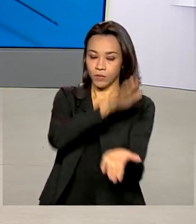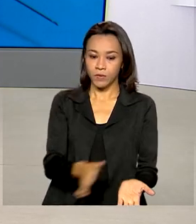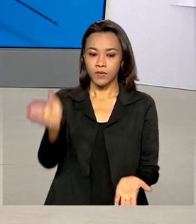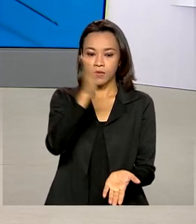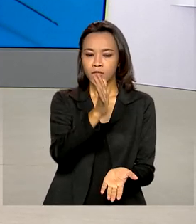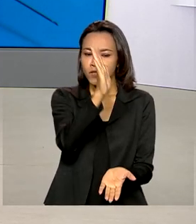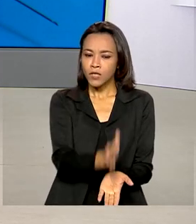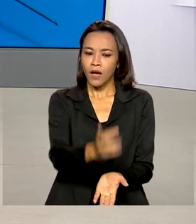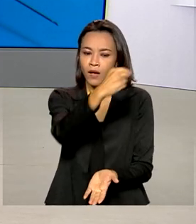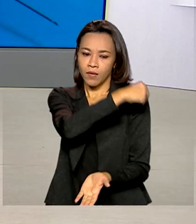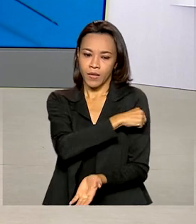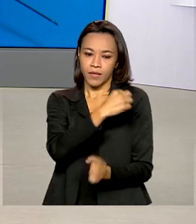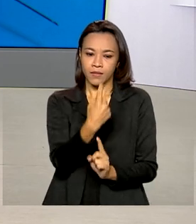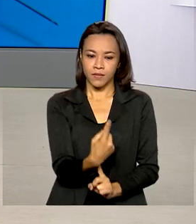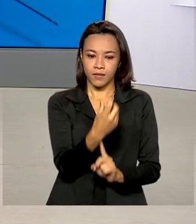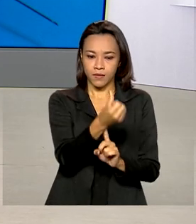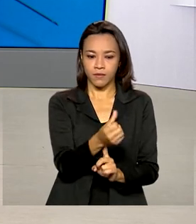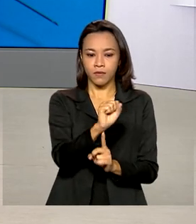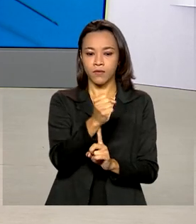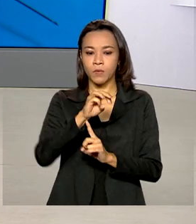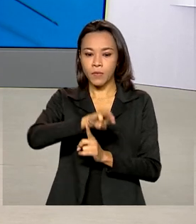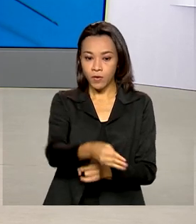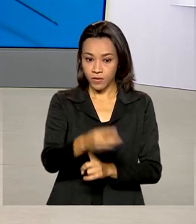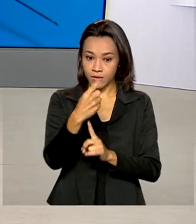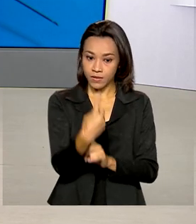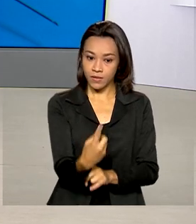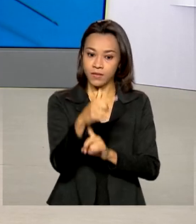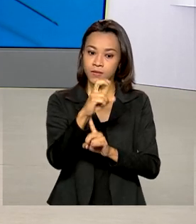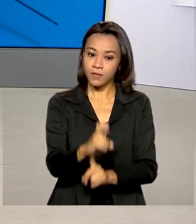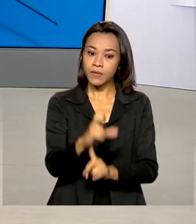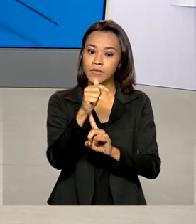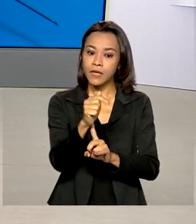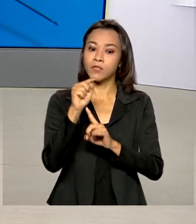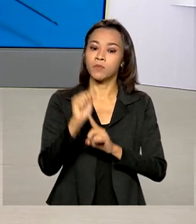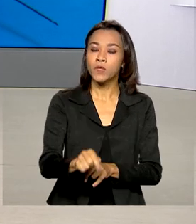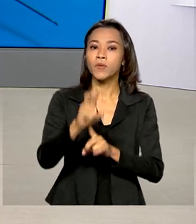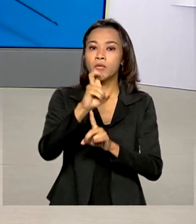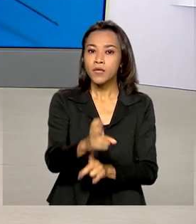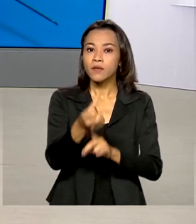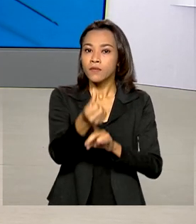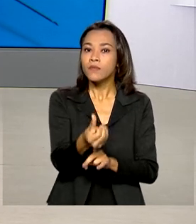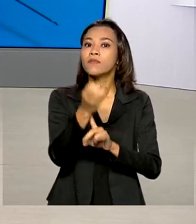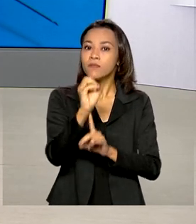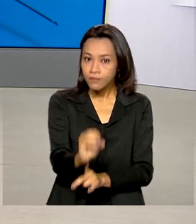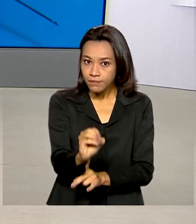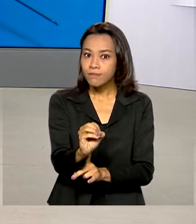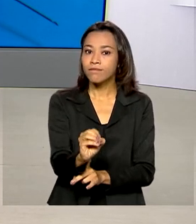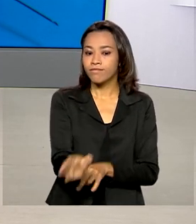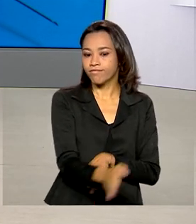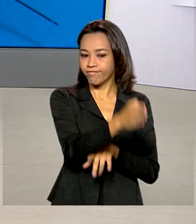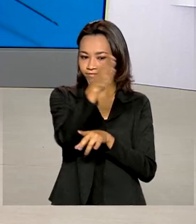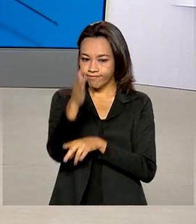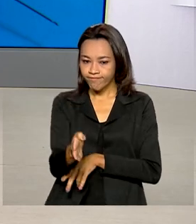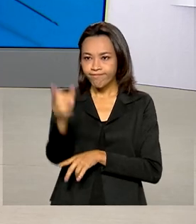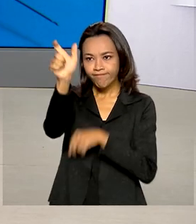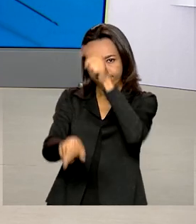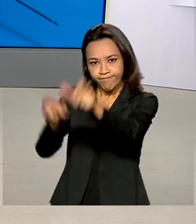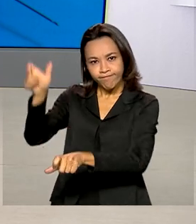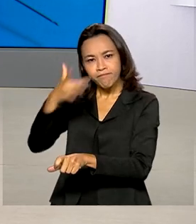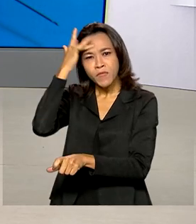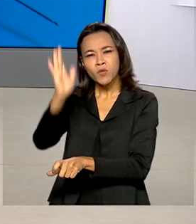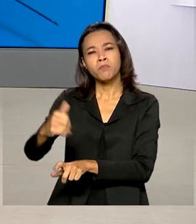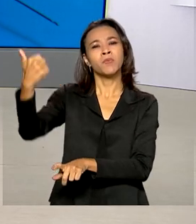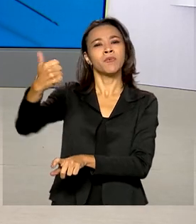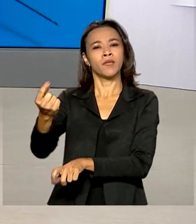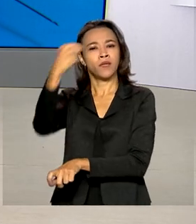aplicadas 168.157.560. O número de pessoas que tomaram